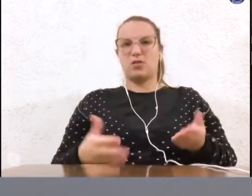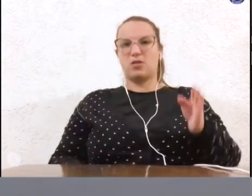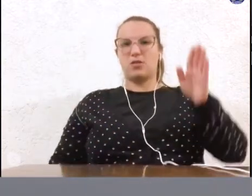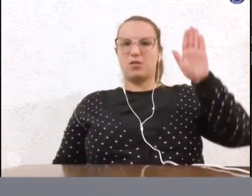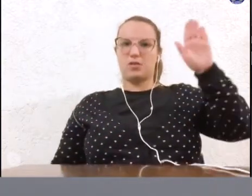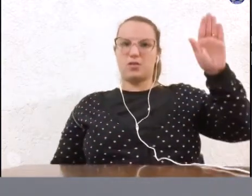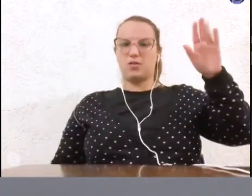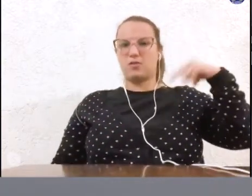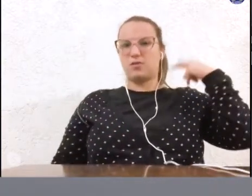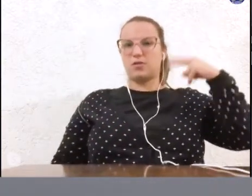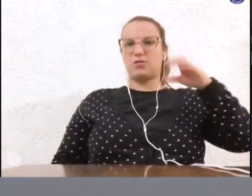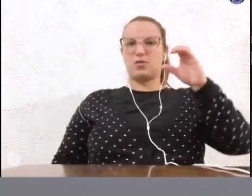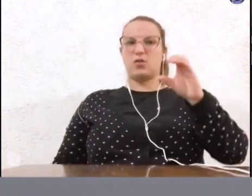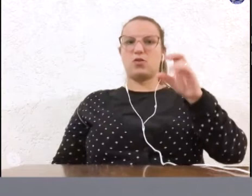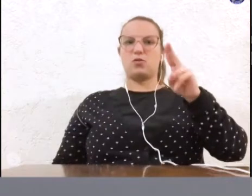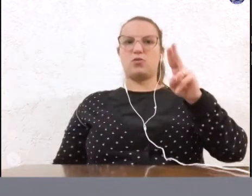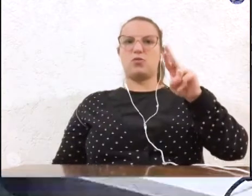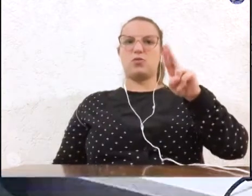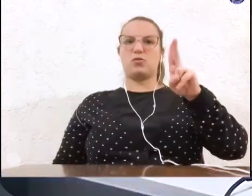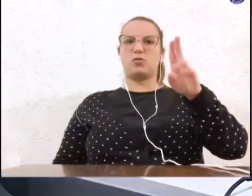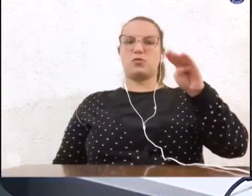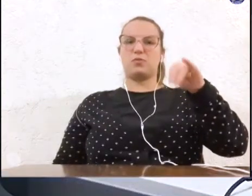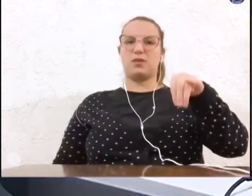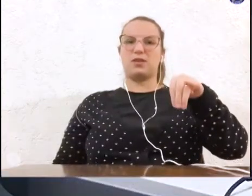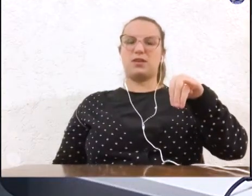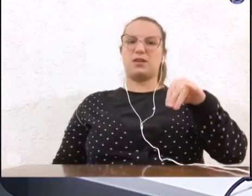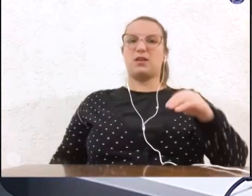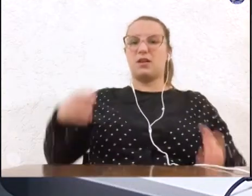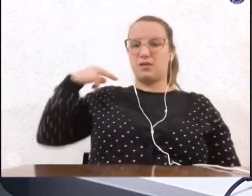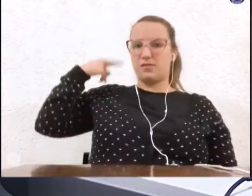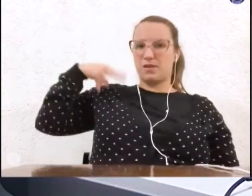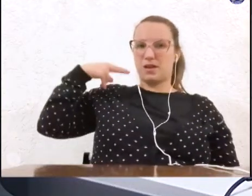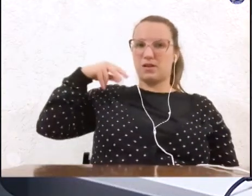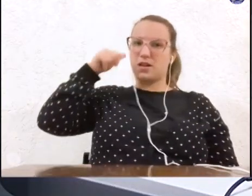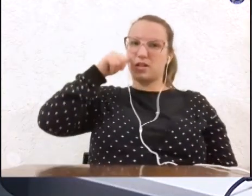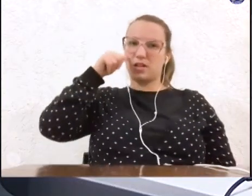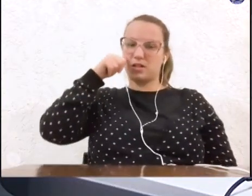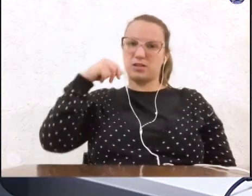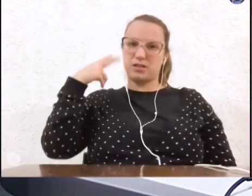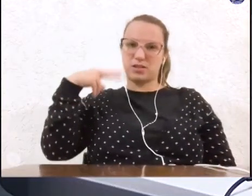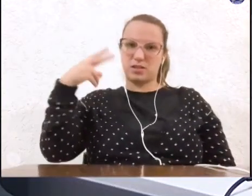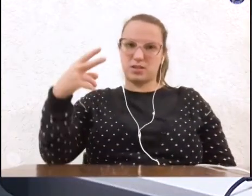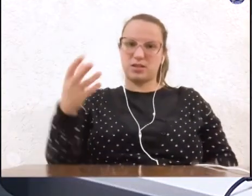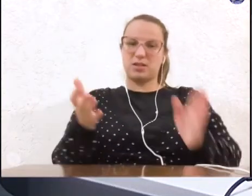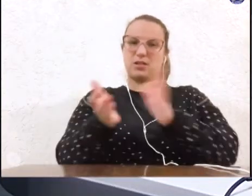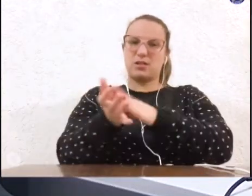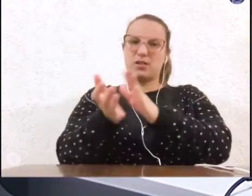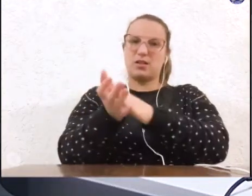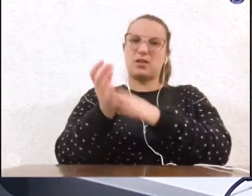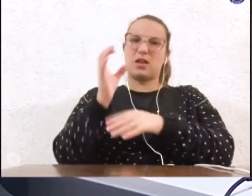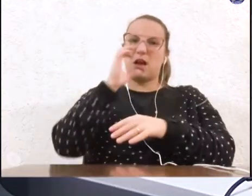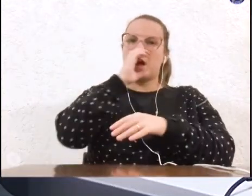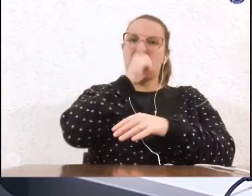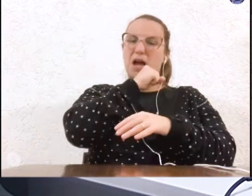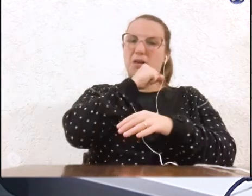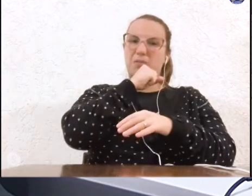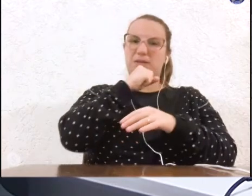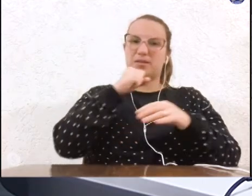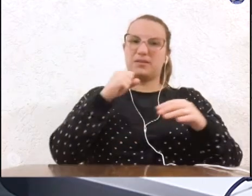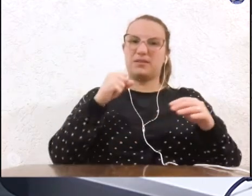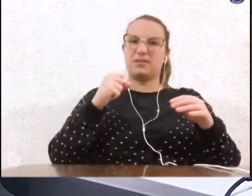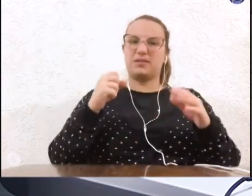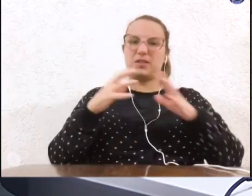senhor presidente na realidade acho que a vereadora estou aqui elogiando tramitação rápida da câmera a vereadora está se